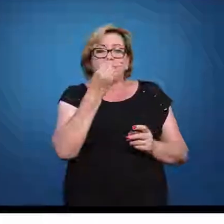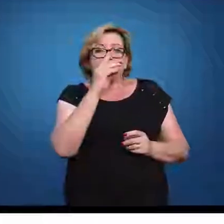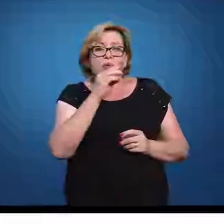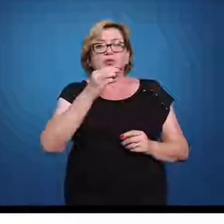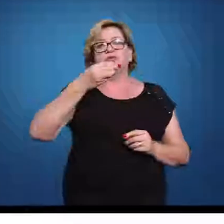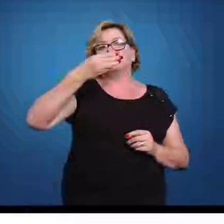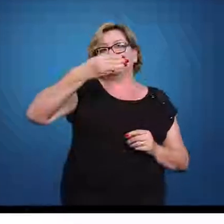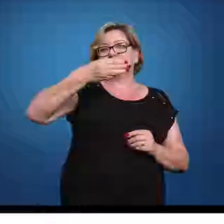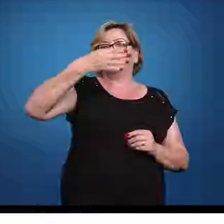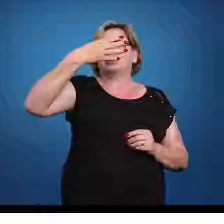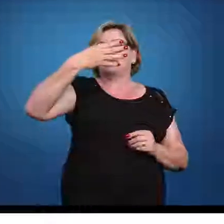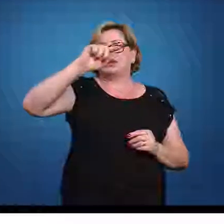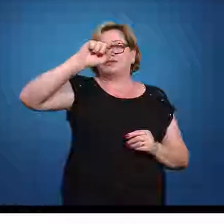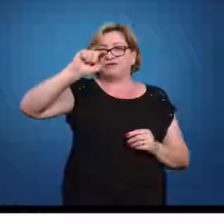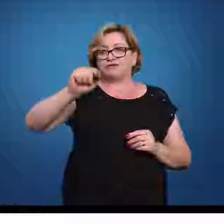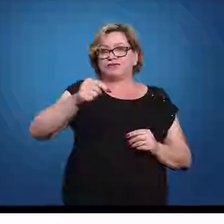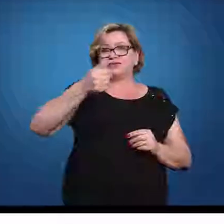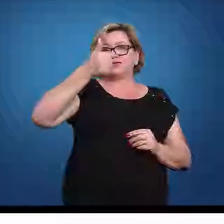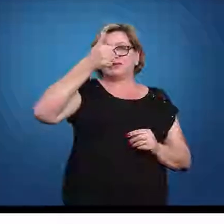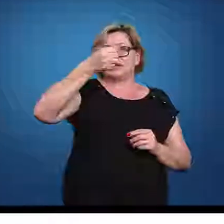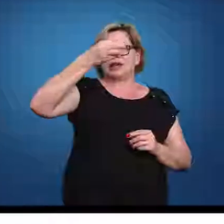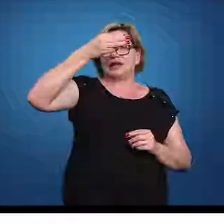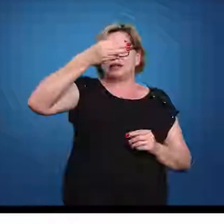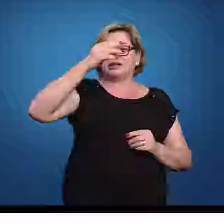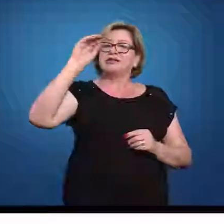,13%.